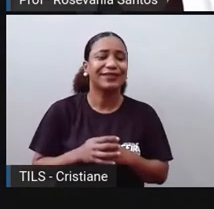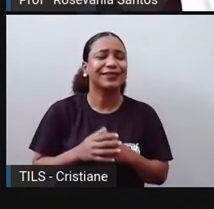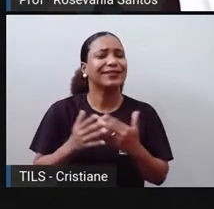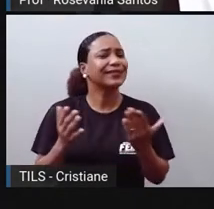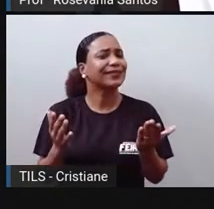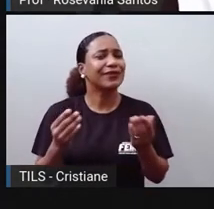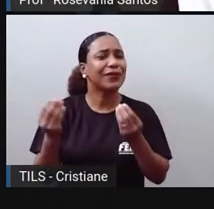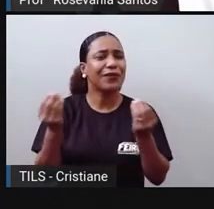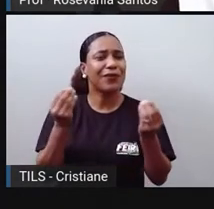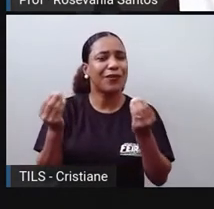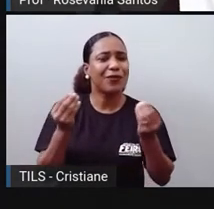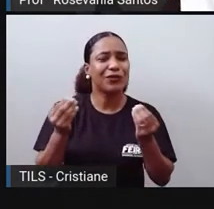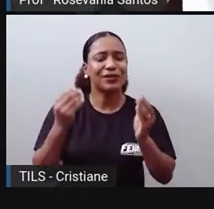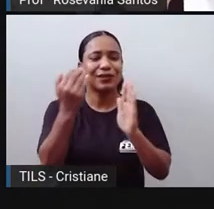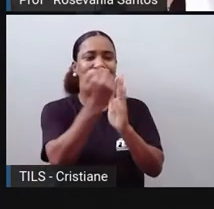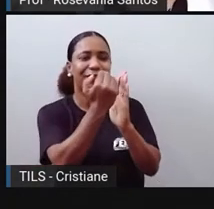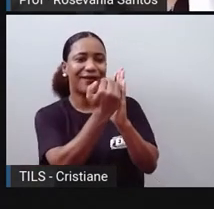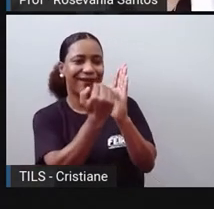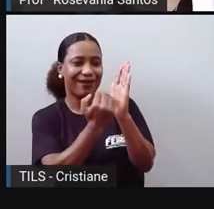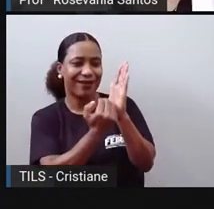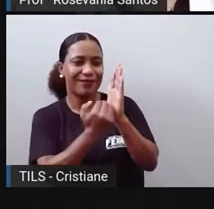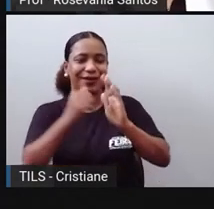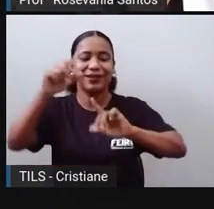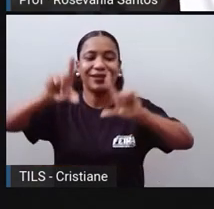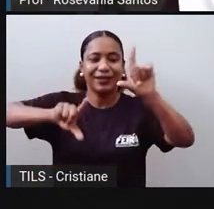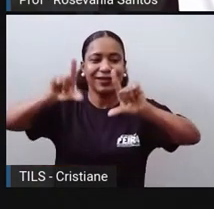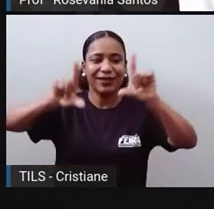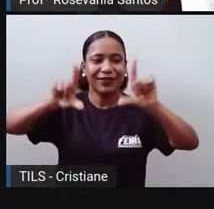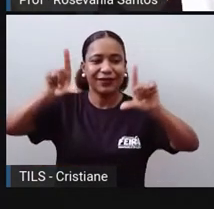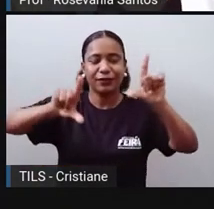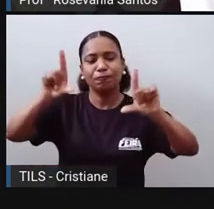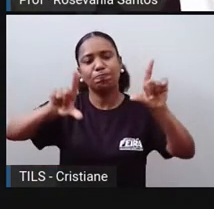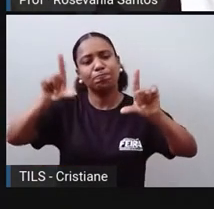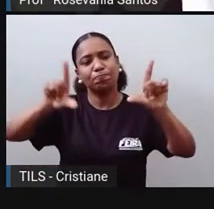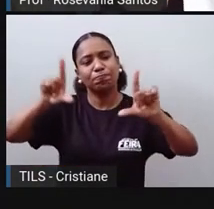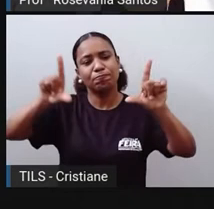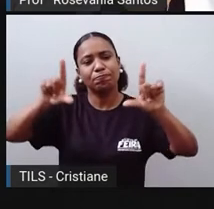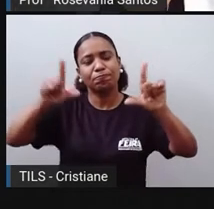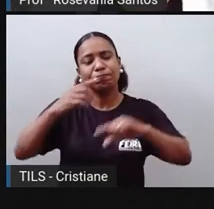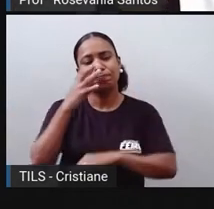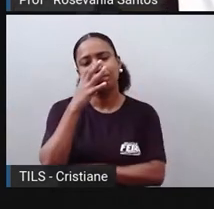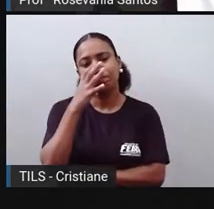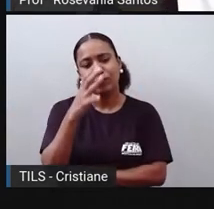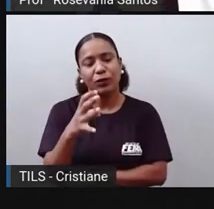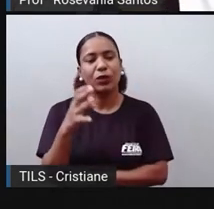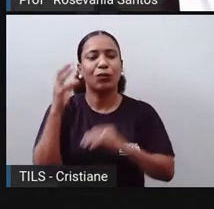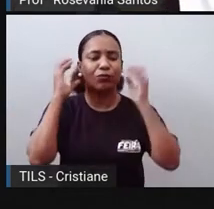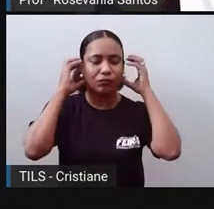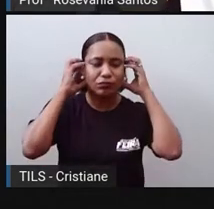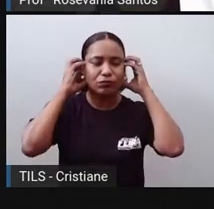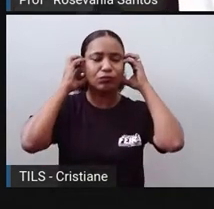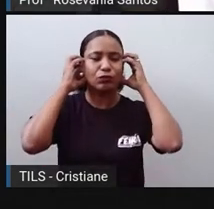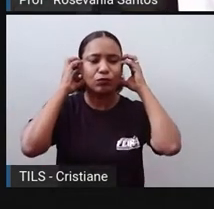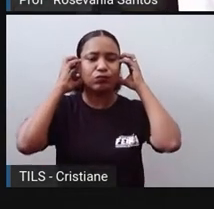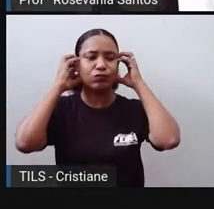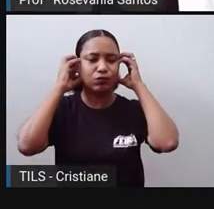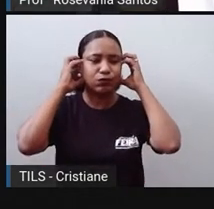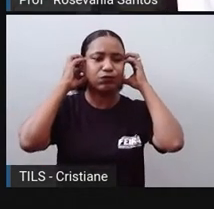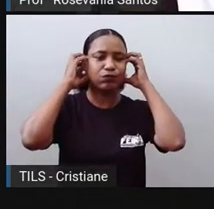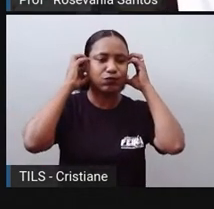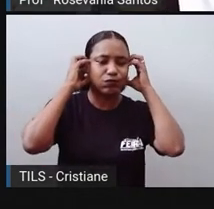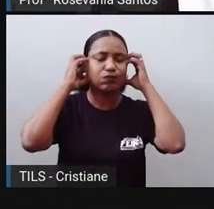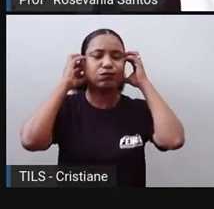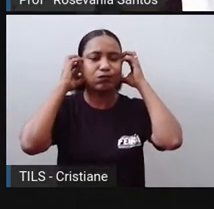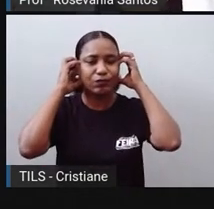de a gente estar assistindo programas de TVs, ouvindo música de artistas dos mais diversos cantos do mundo, fazendo